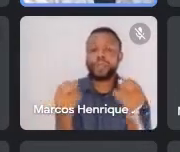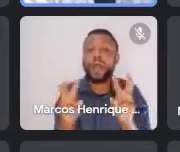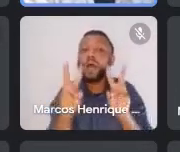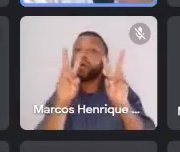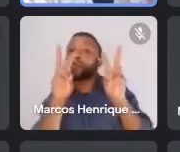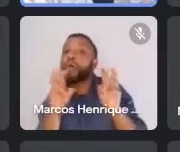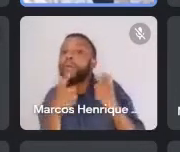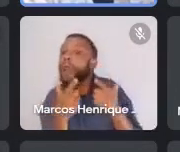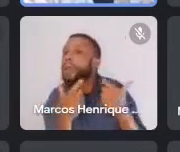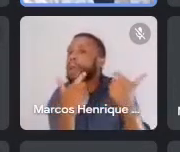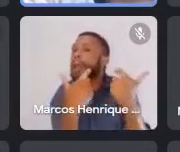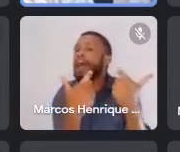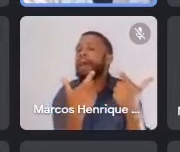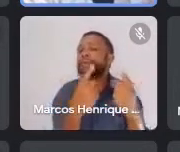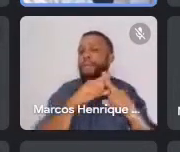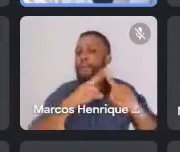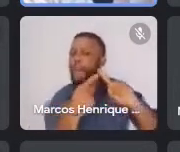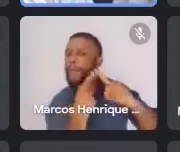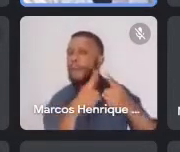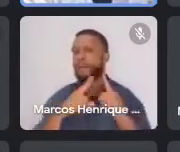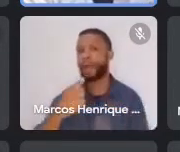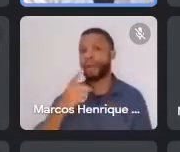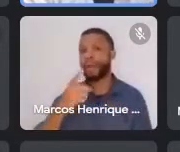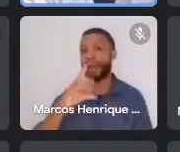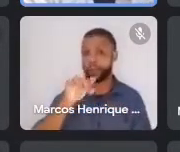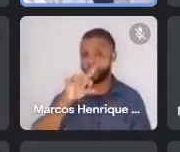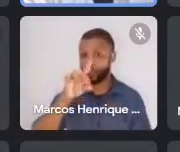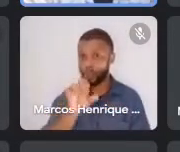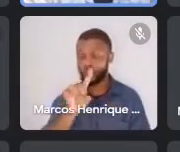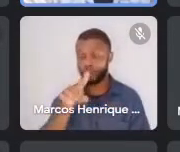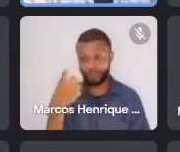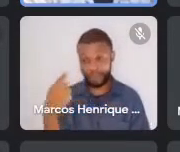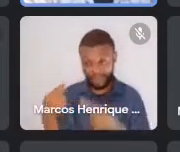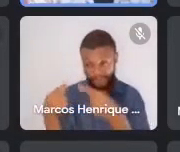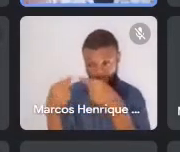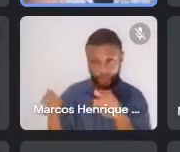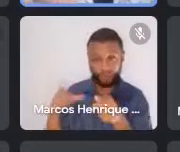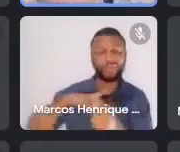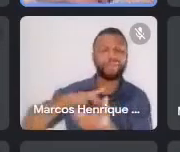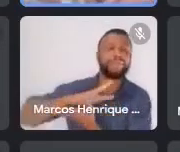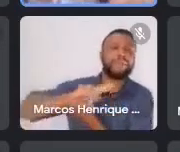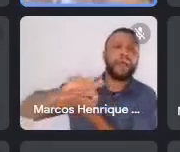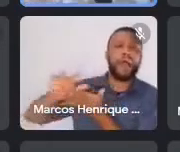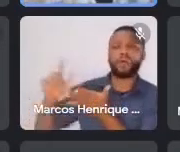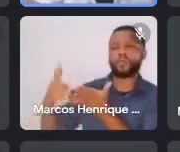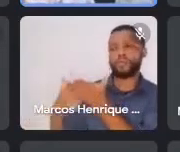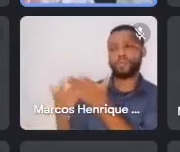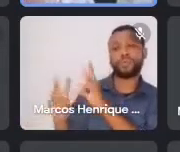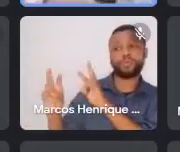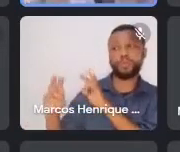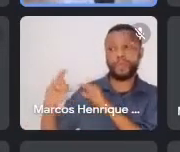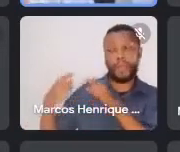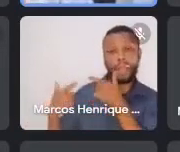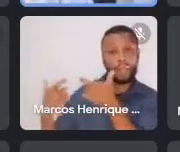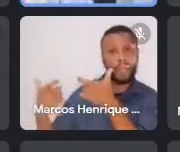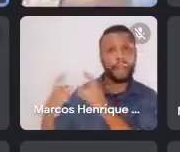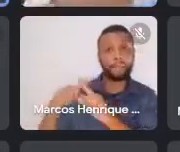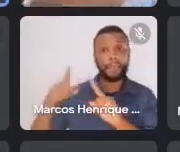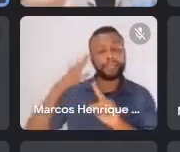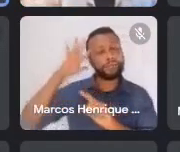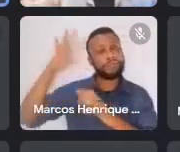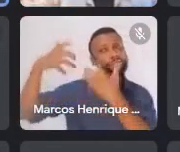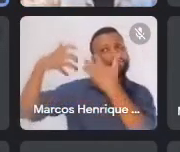Canudos, quando Euclides lançou, já tinham vários livros sobre a guerra de Canudos, mas é um livro que ele vai refletir sobre aquele